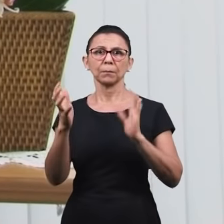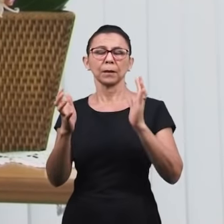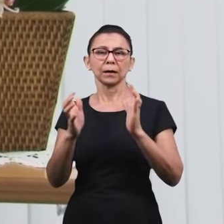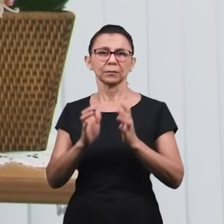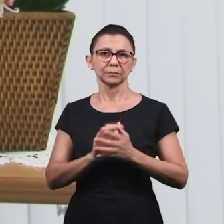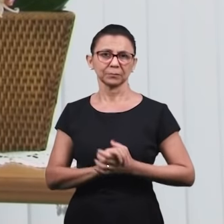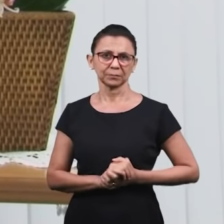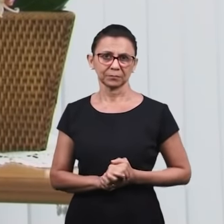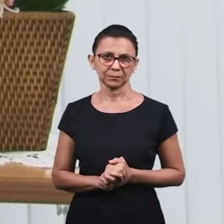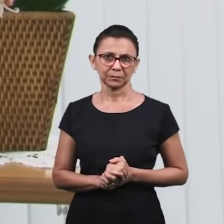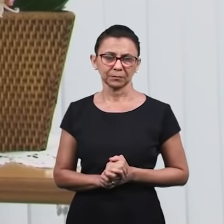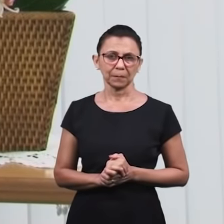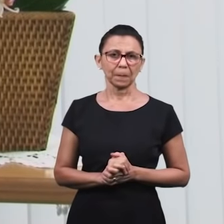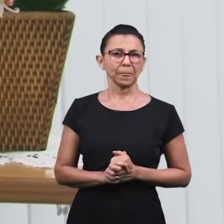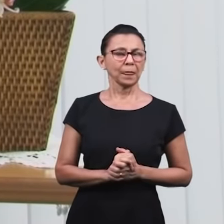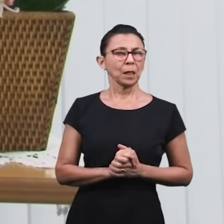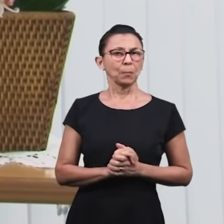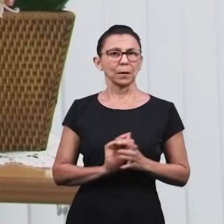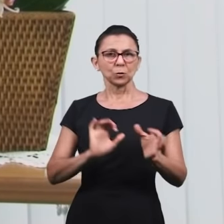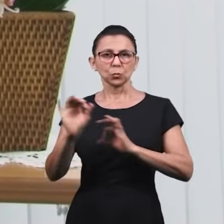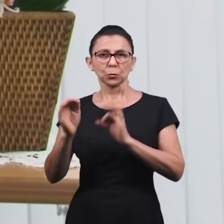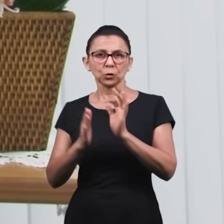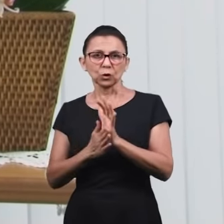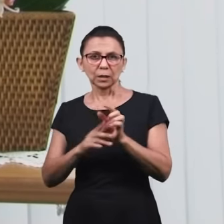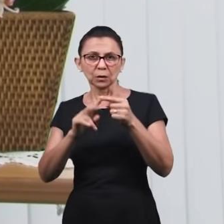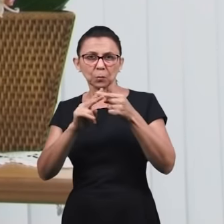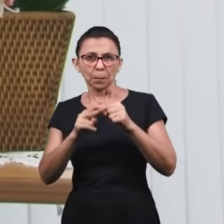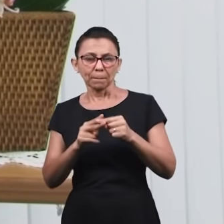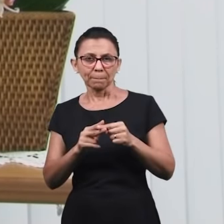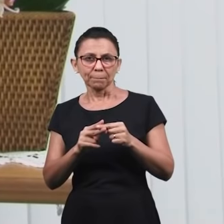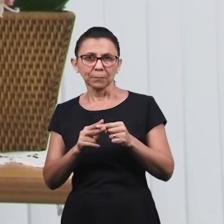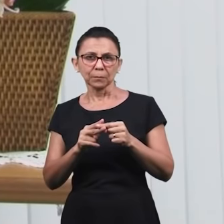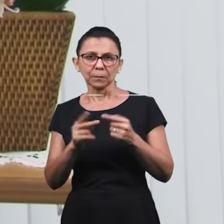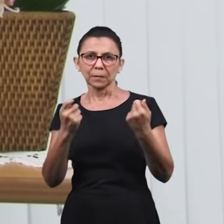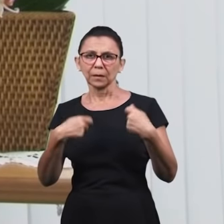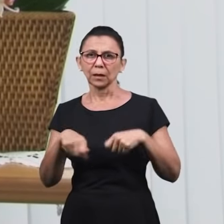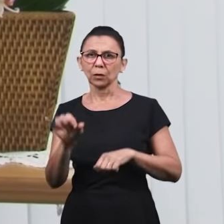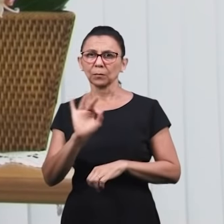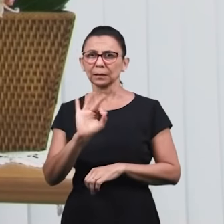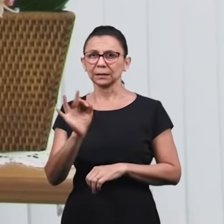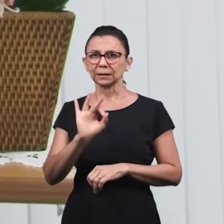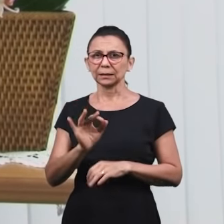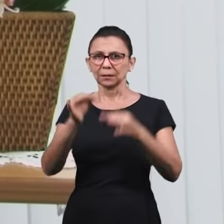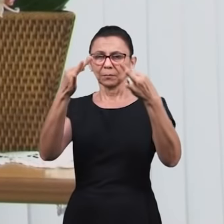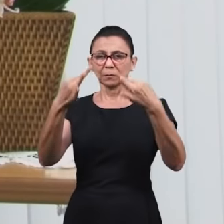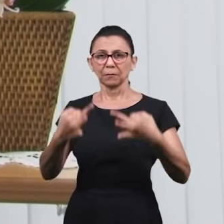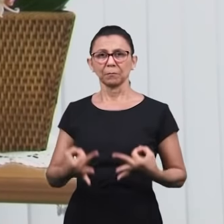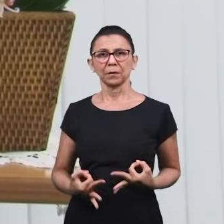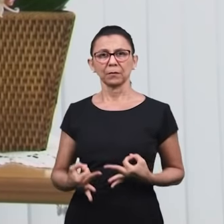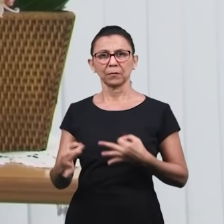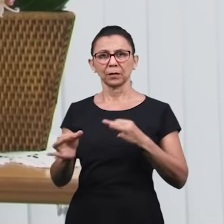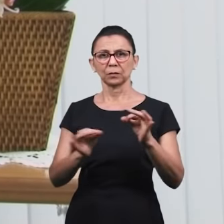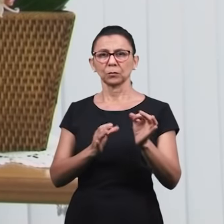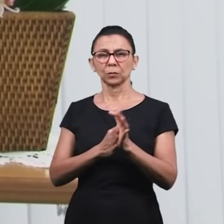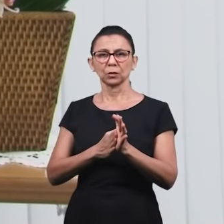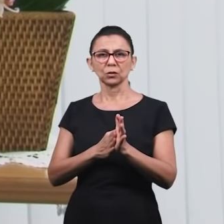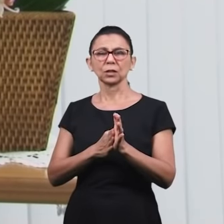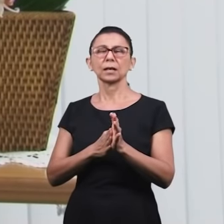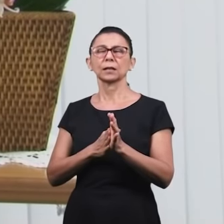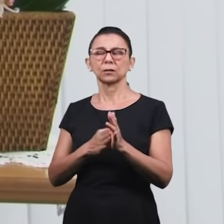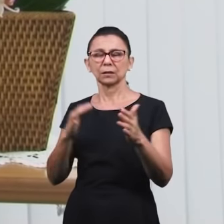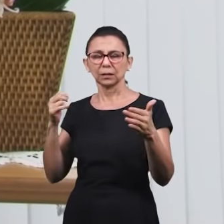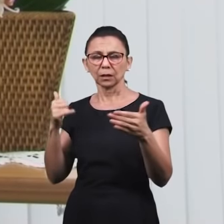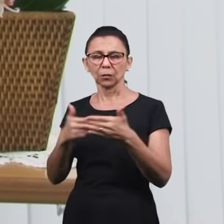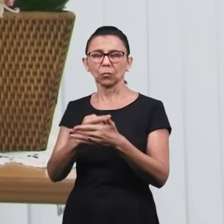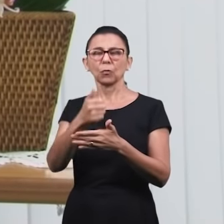coisa, não desviaremos um milímetro do nosso projeto, porque o Senhor está às portas, louvado